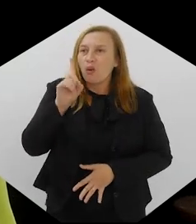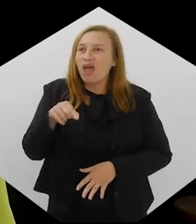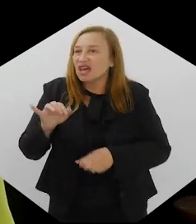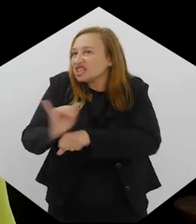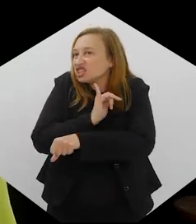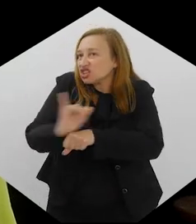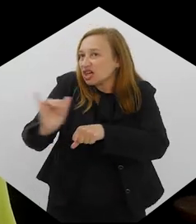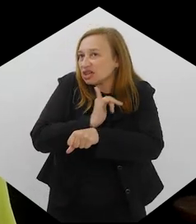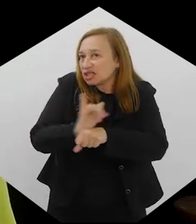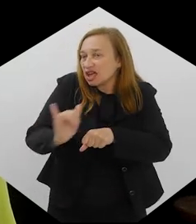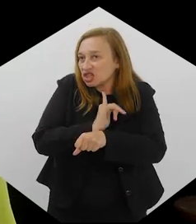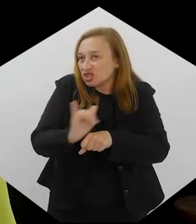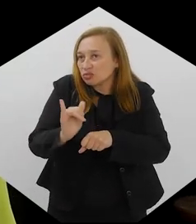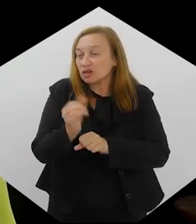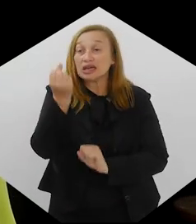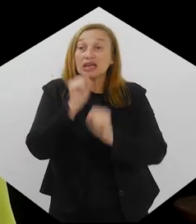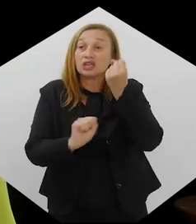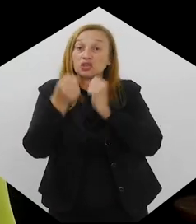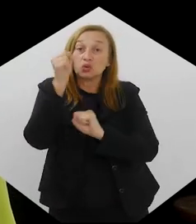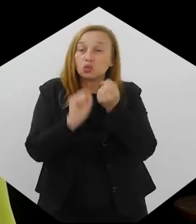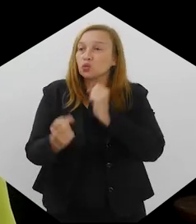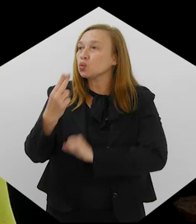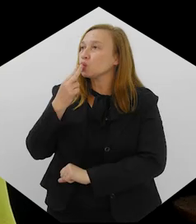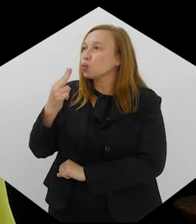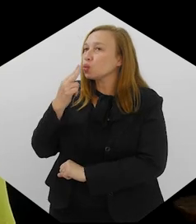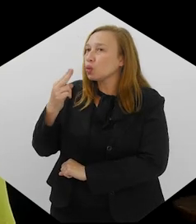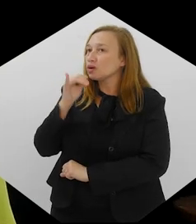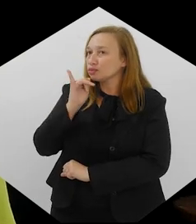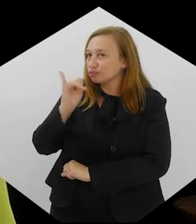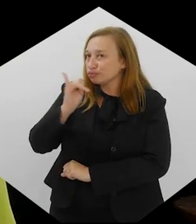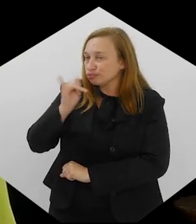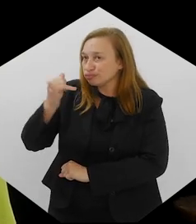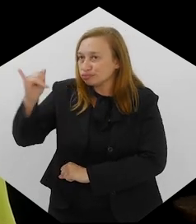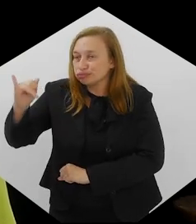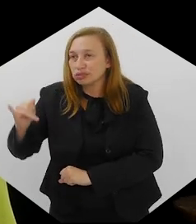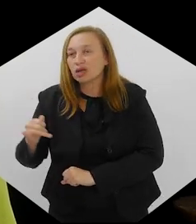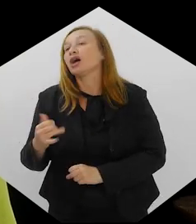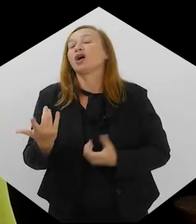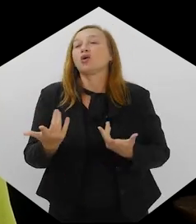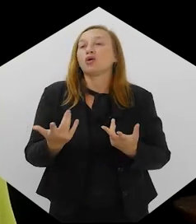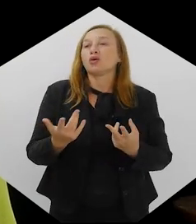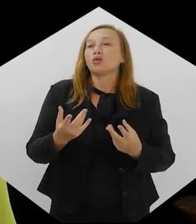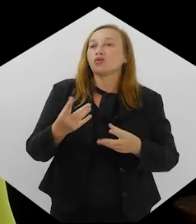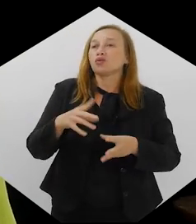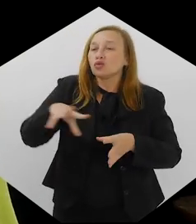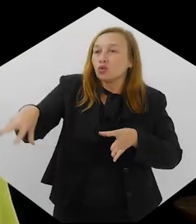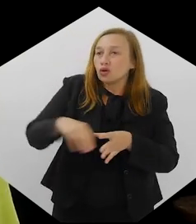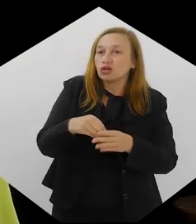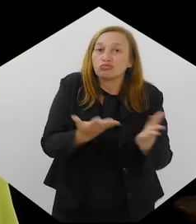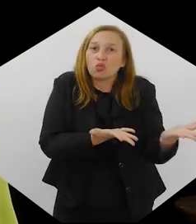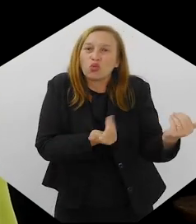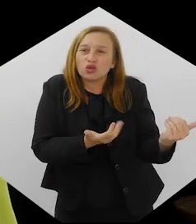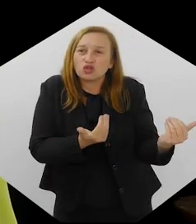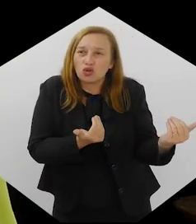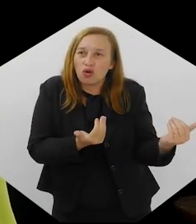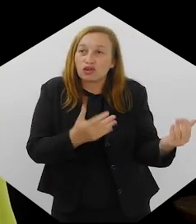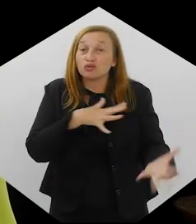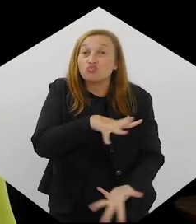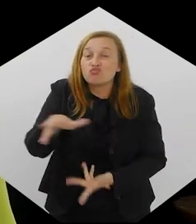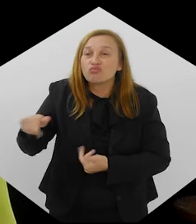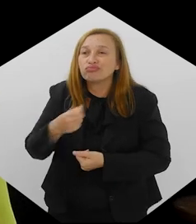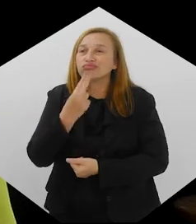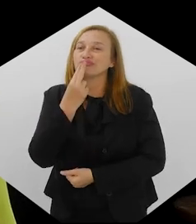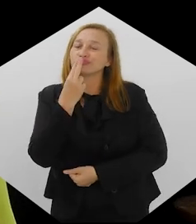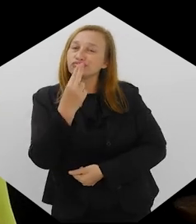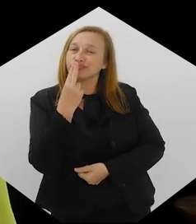é essa estratégia aí da indústria do tabagismo, né? Inserir os nossos jovens aí nesse meio dos